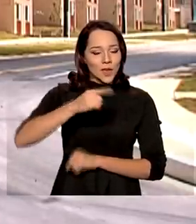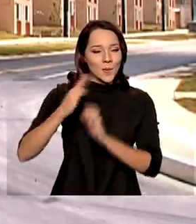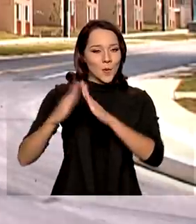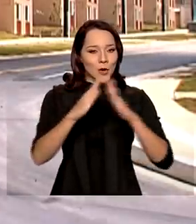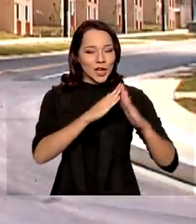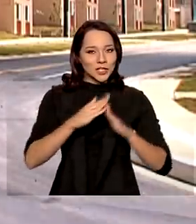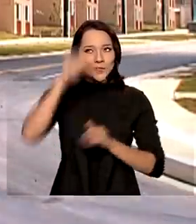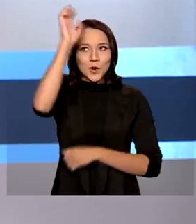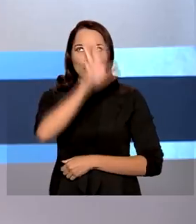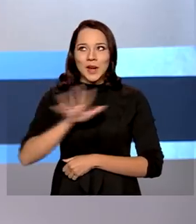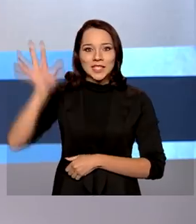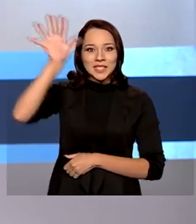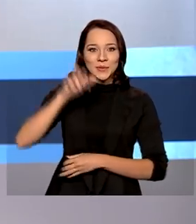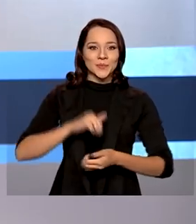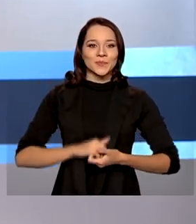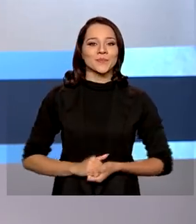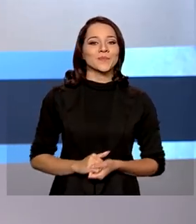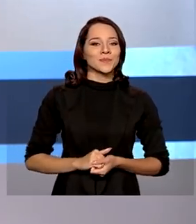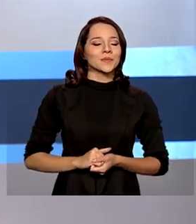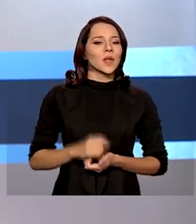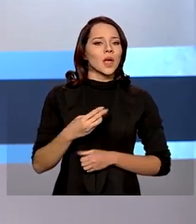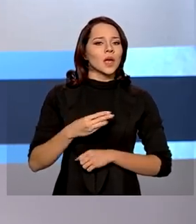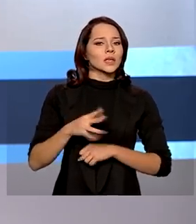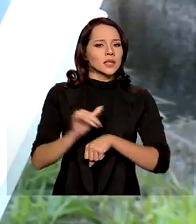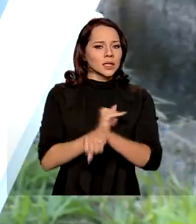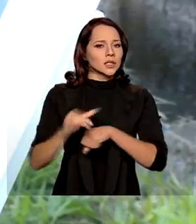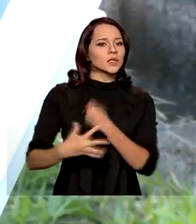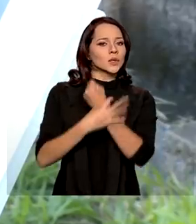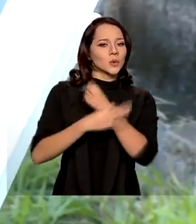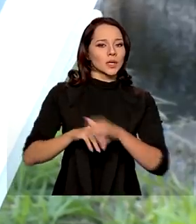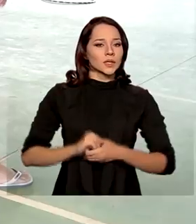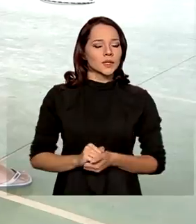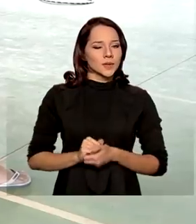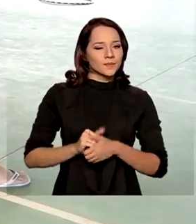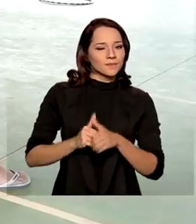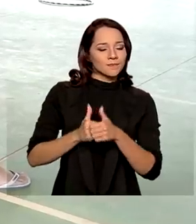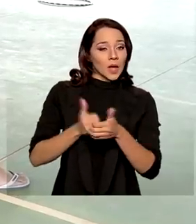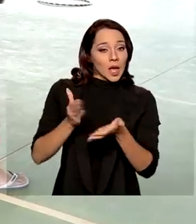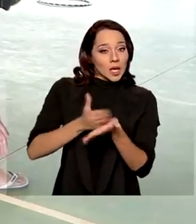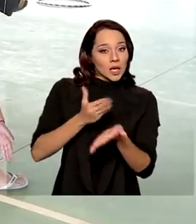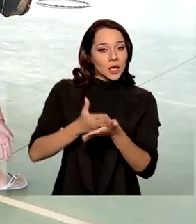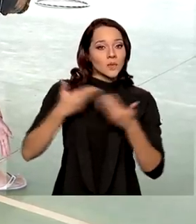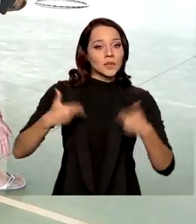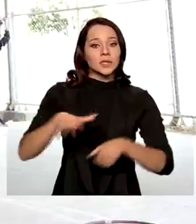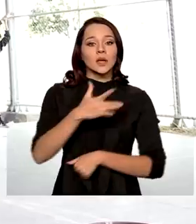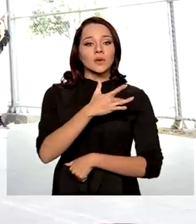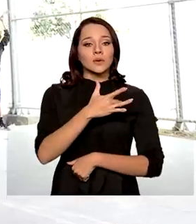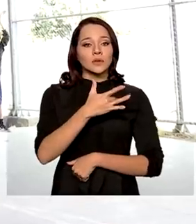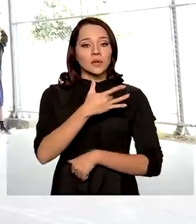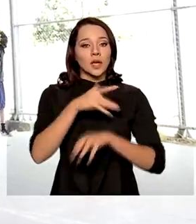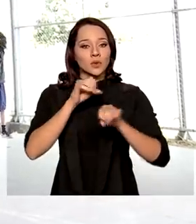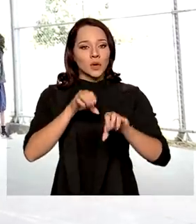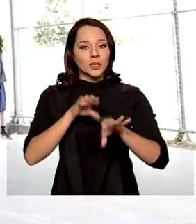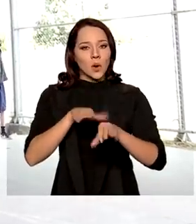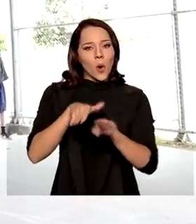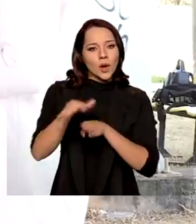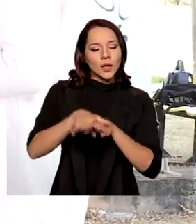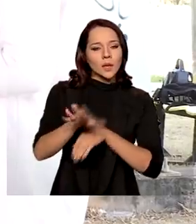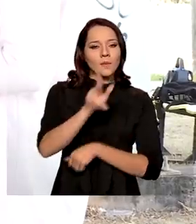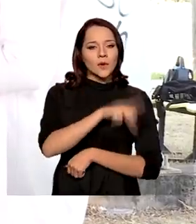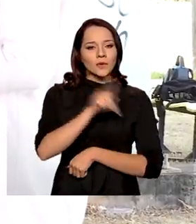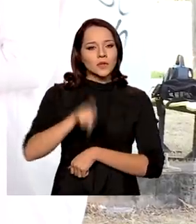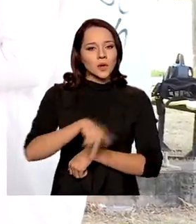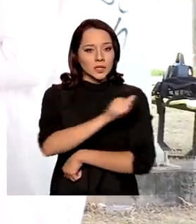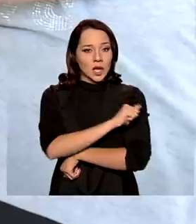moradias pelo país. Medidas de segurança. Guia do Ministério da Educação orienta professores e alunos